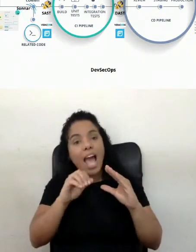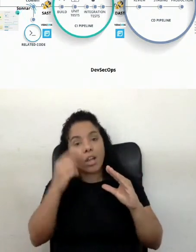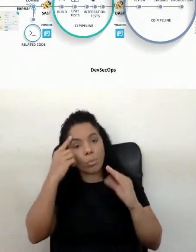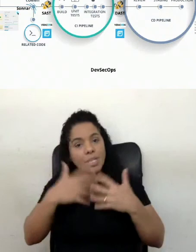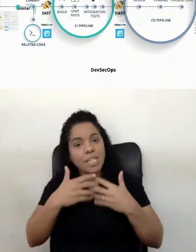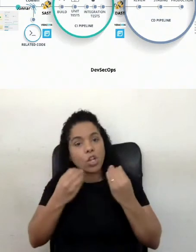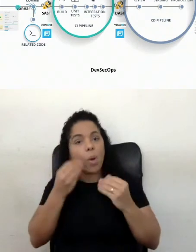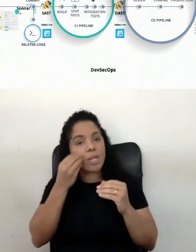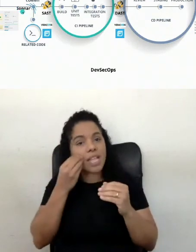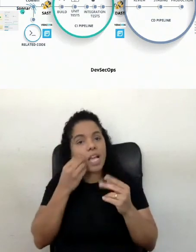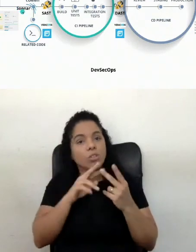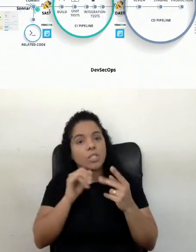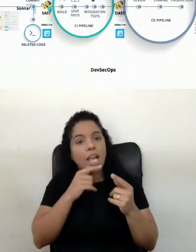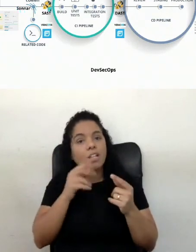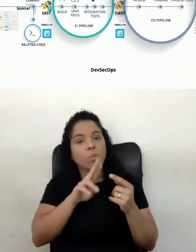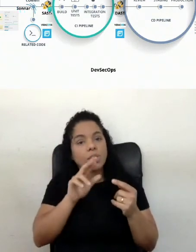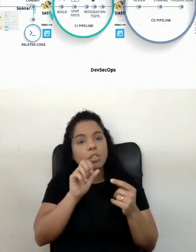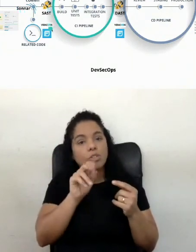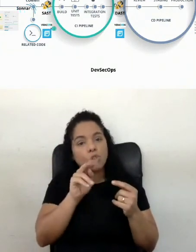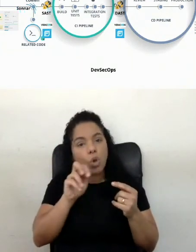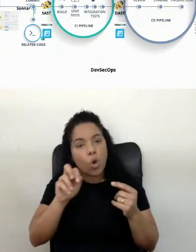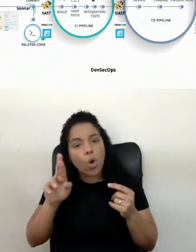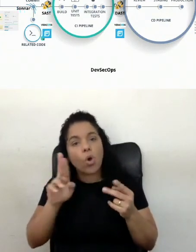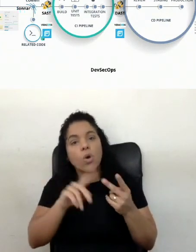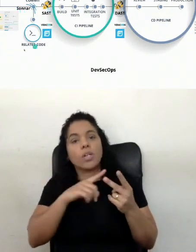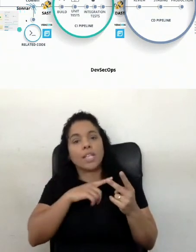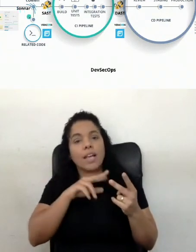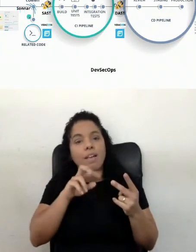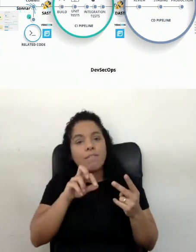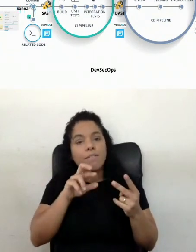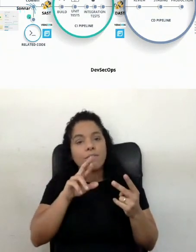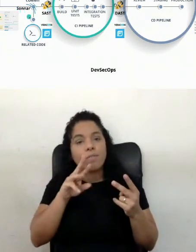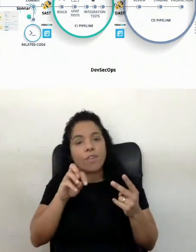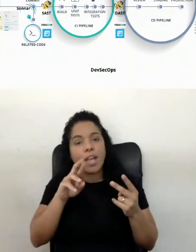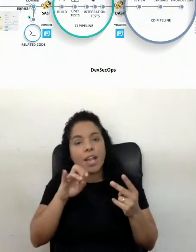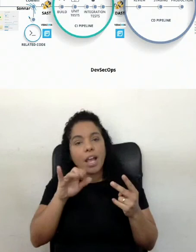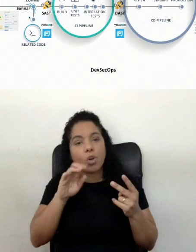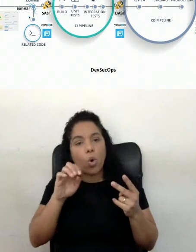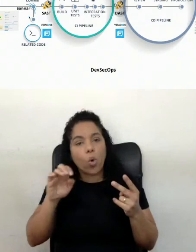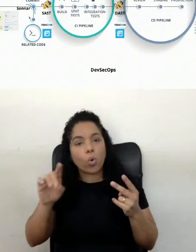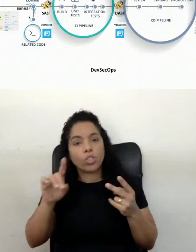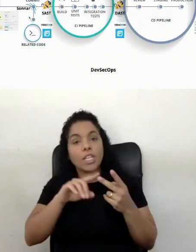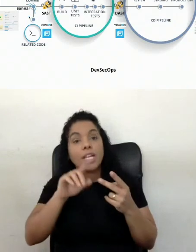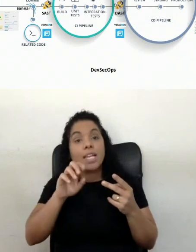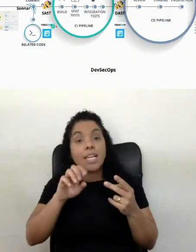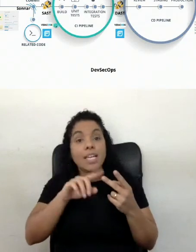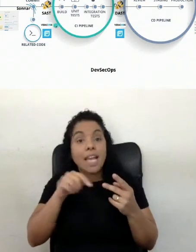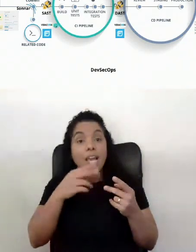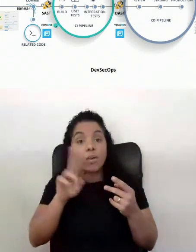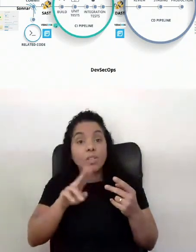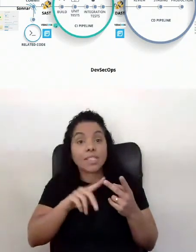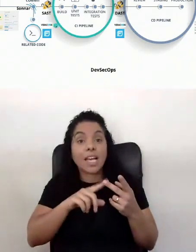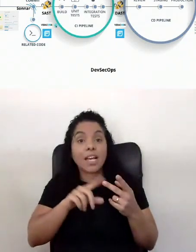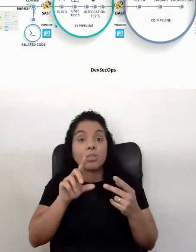unitários com ferramentas como Sona, Vera Code, enfim, e já antecipando aqui, usando o